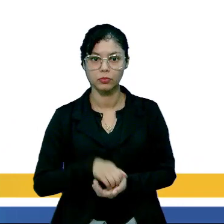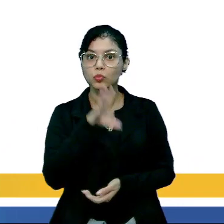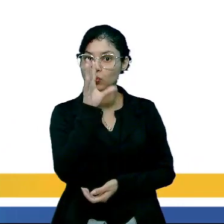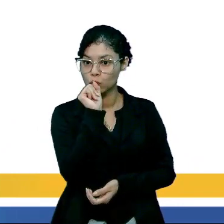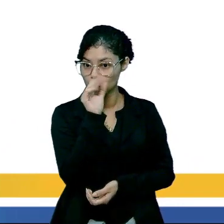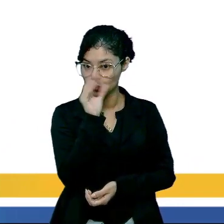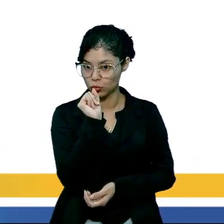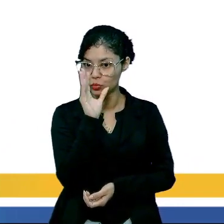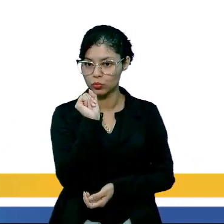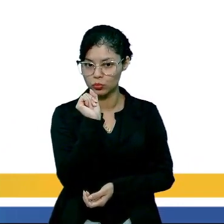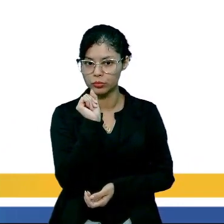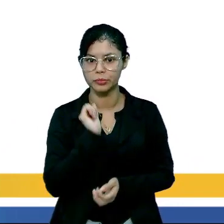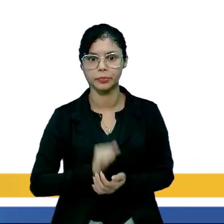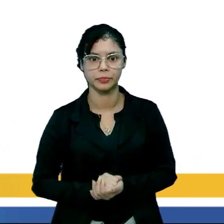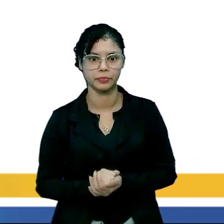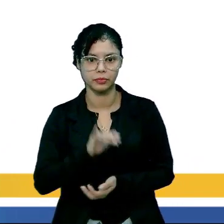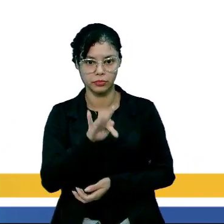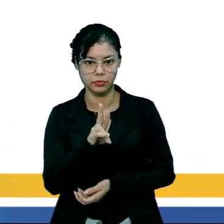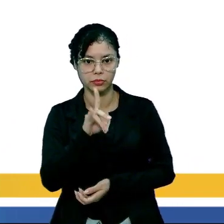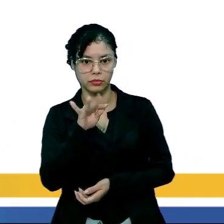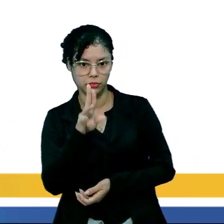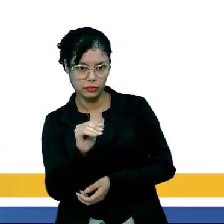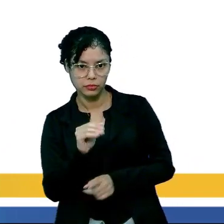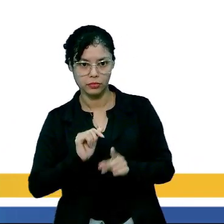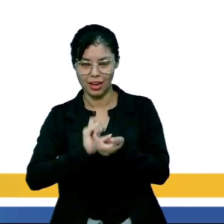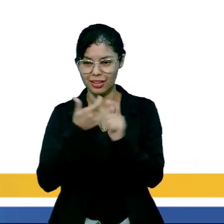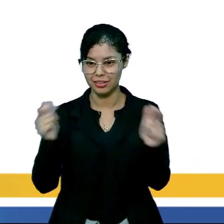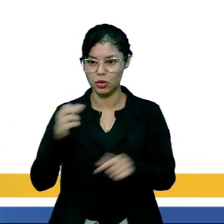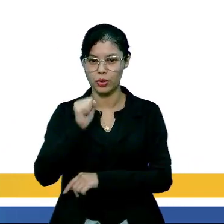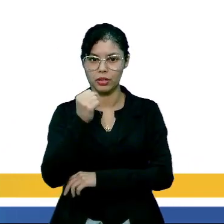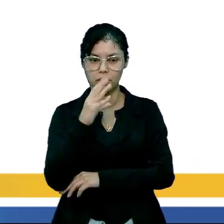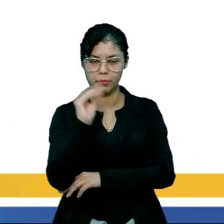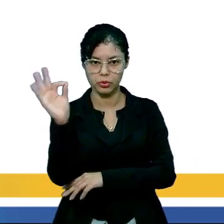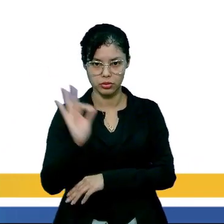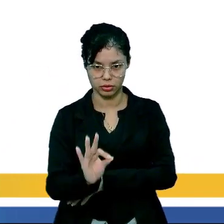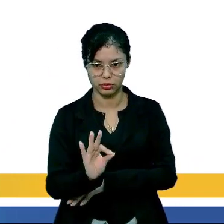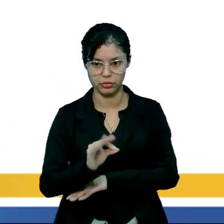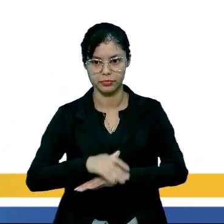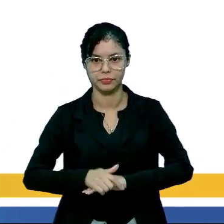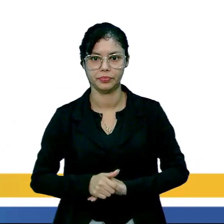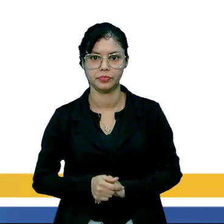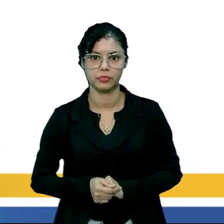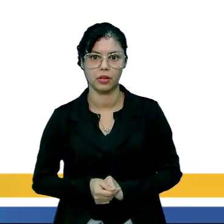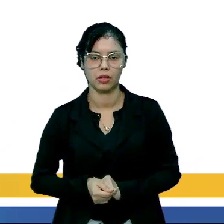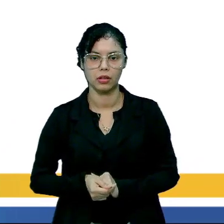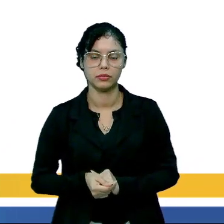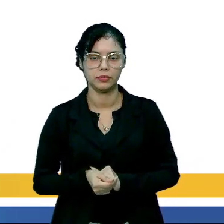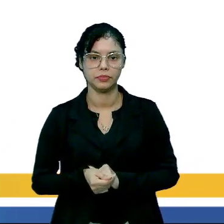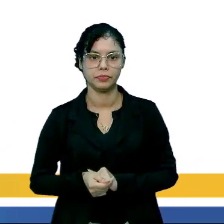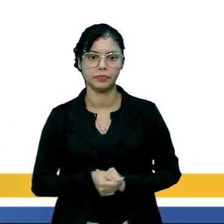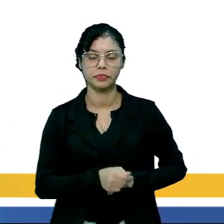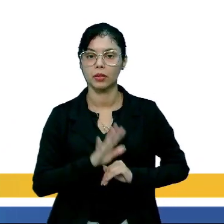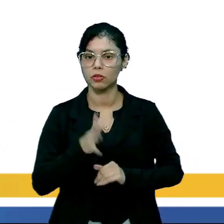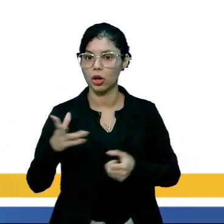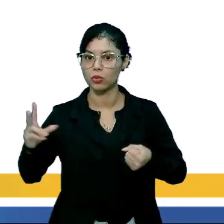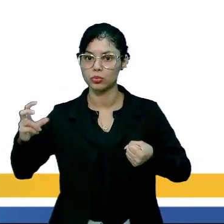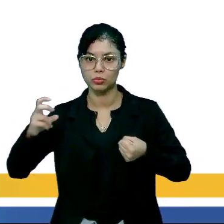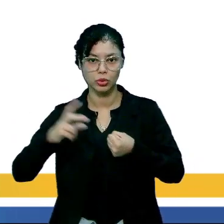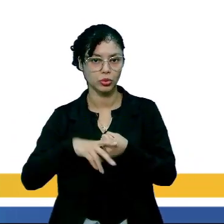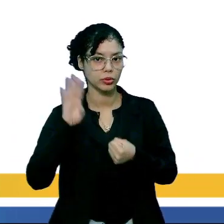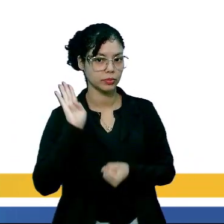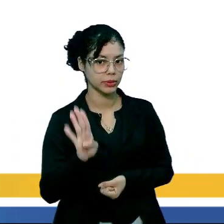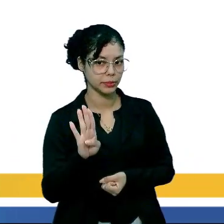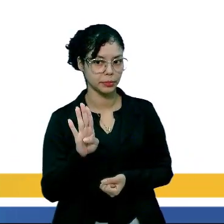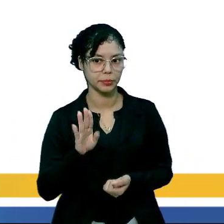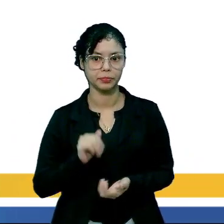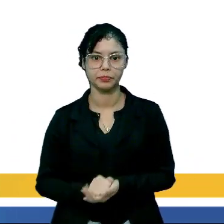laranjada aí está com um volume muito alto, de 80%. Já o vírus B,